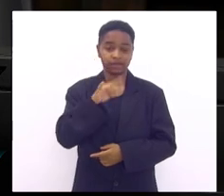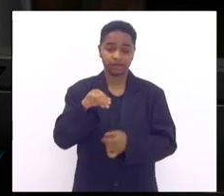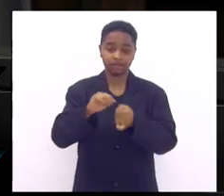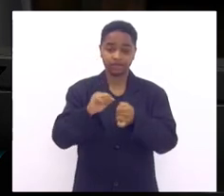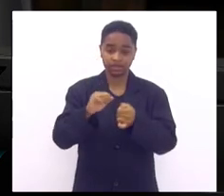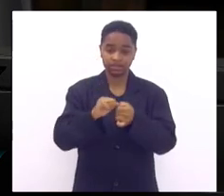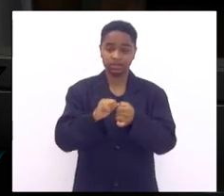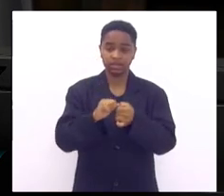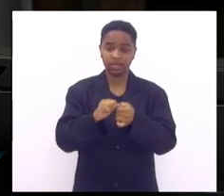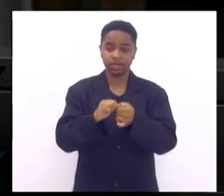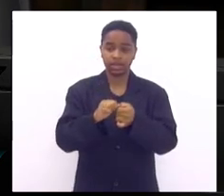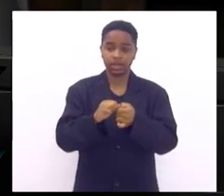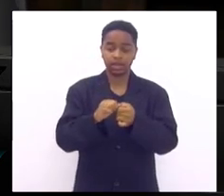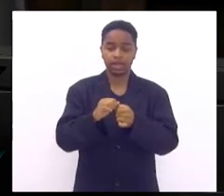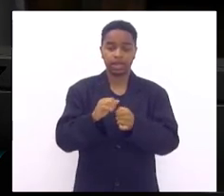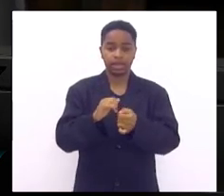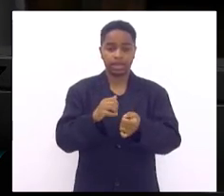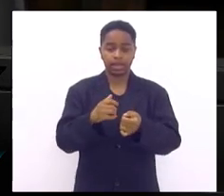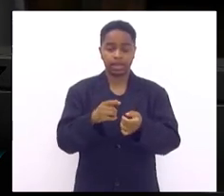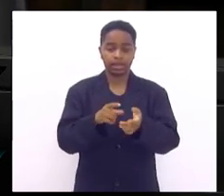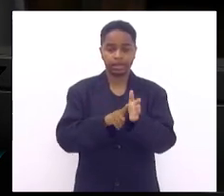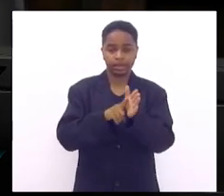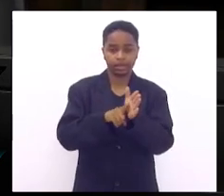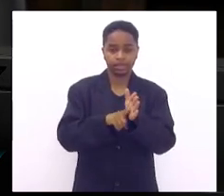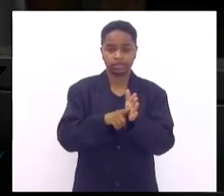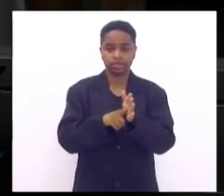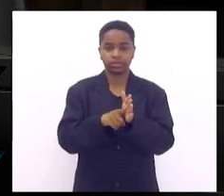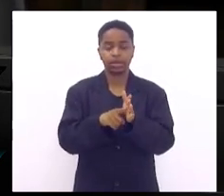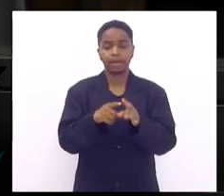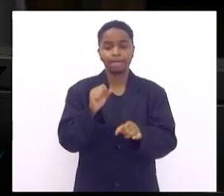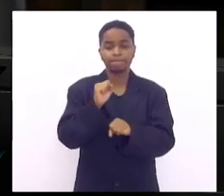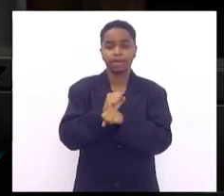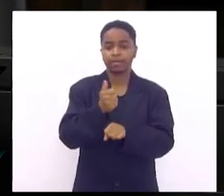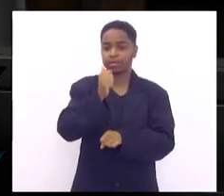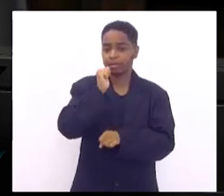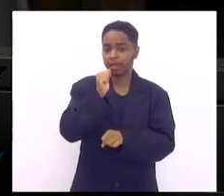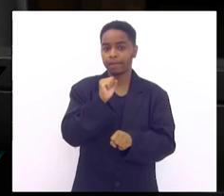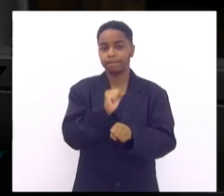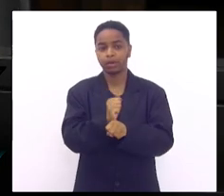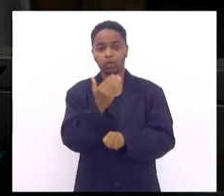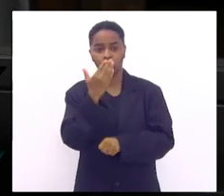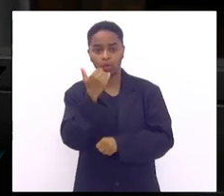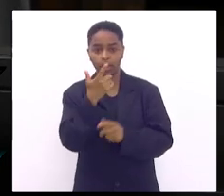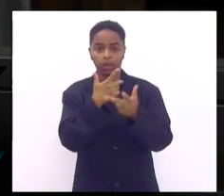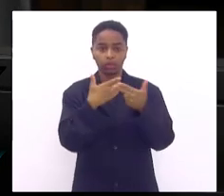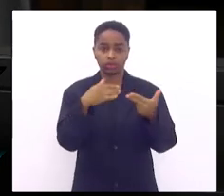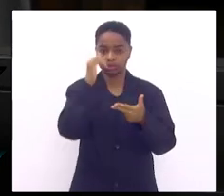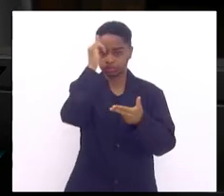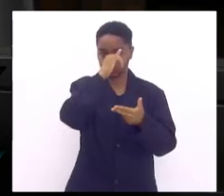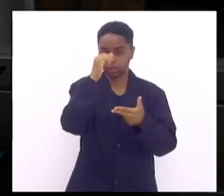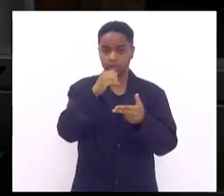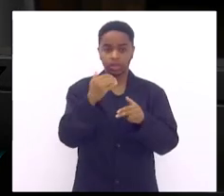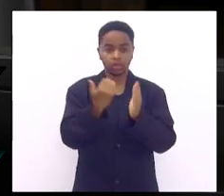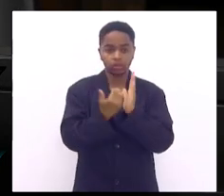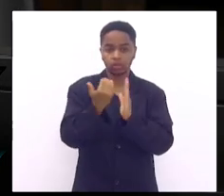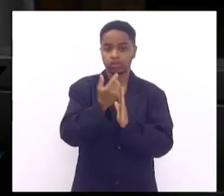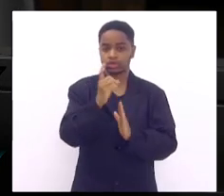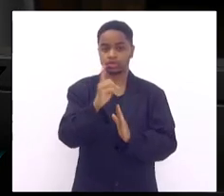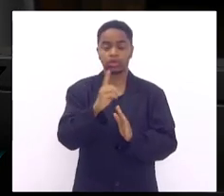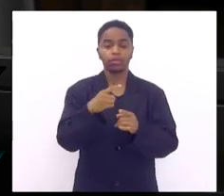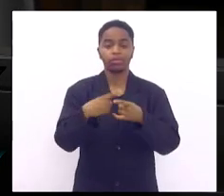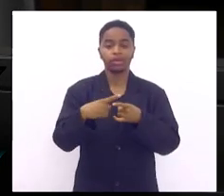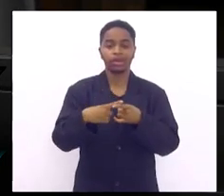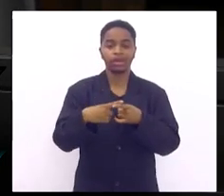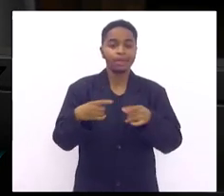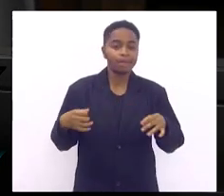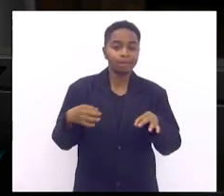fazem dieta se preparam para um exame elas deixam de beber deixam de comer elas não exageram ficam prontinhas para um exame normal